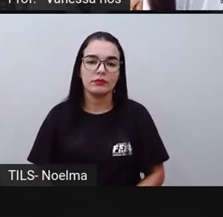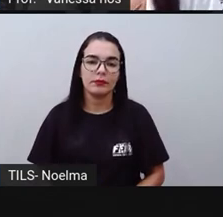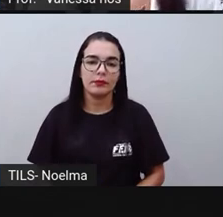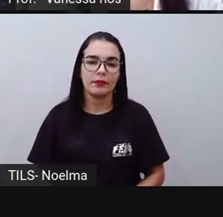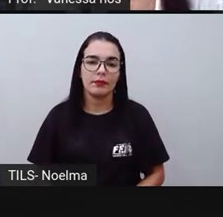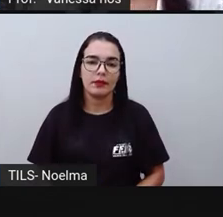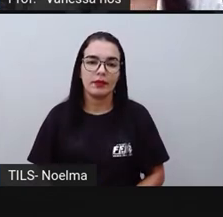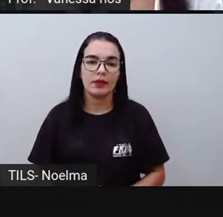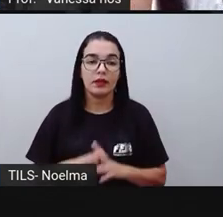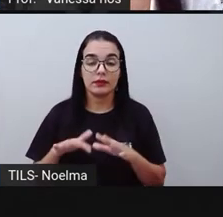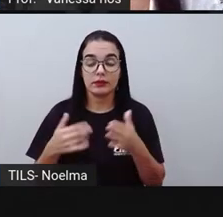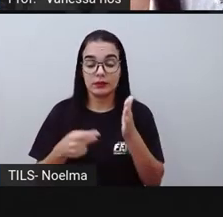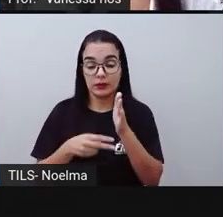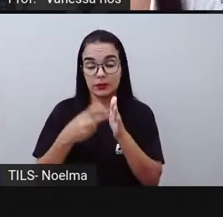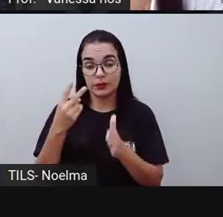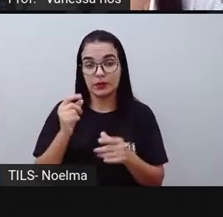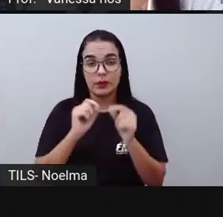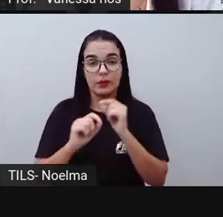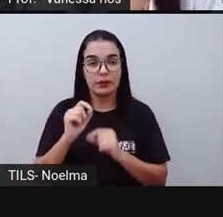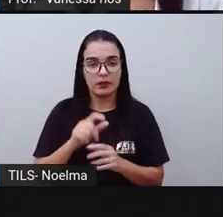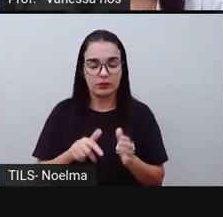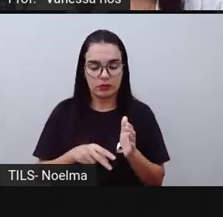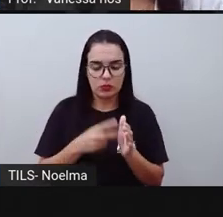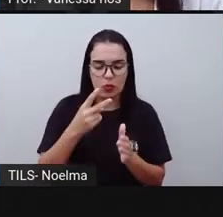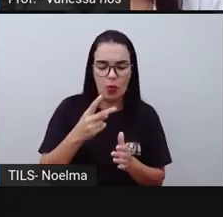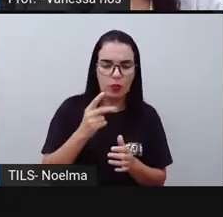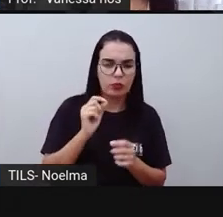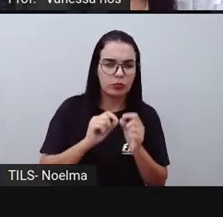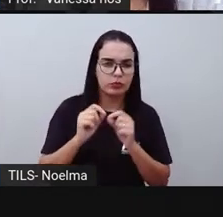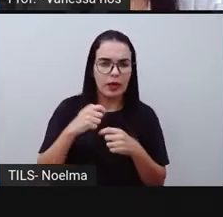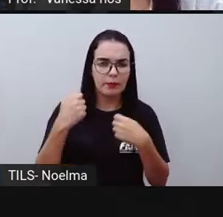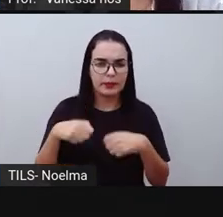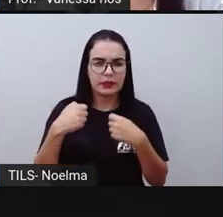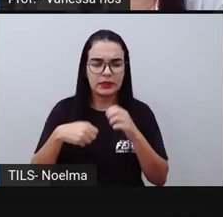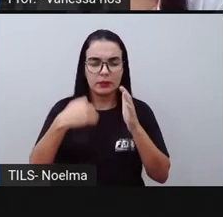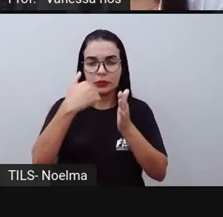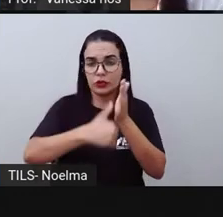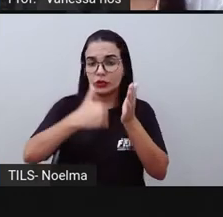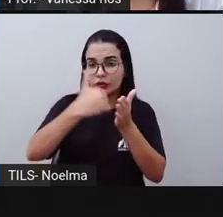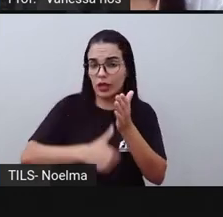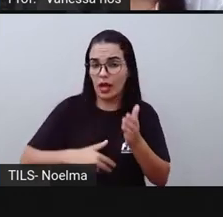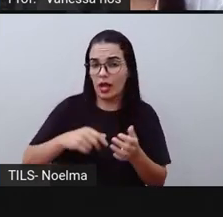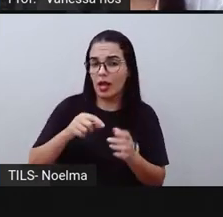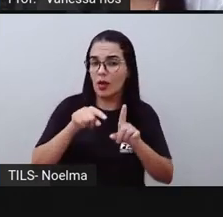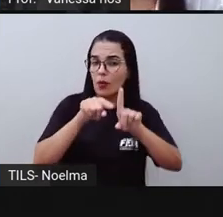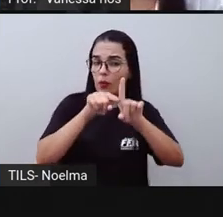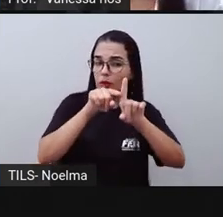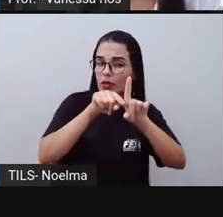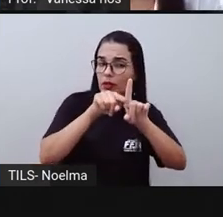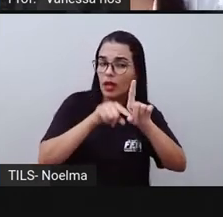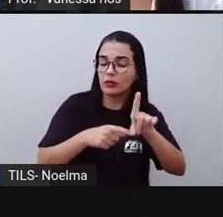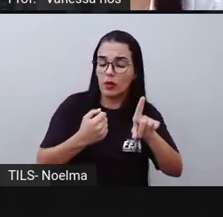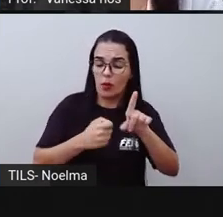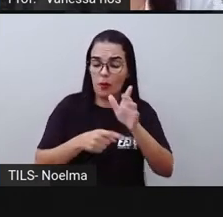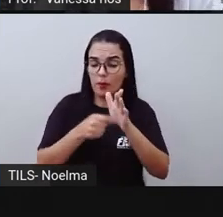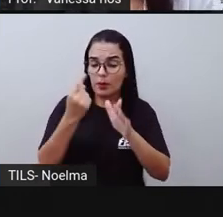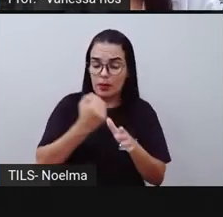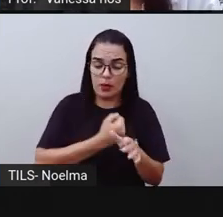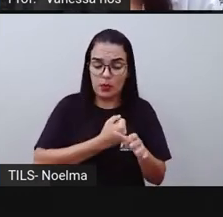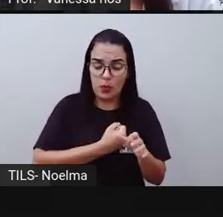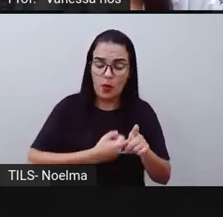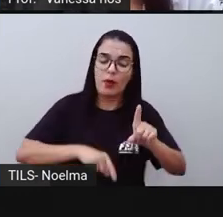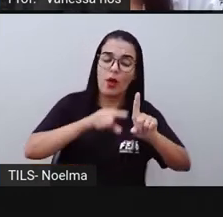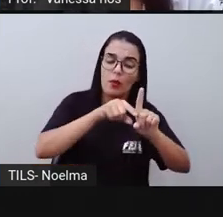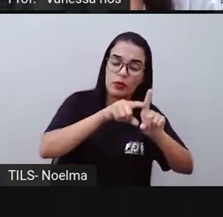E aí o passo 2. No segundo passo, temos que subtrair a unidade do primeiro número com a unidade